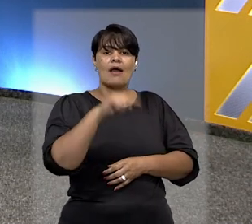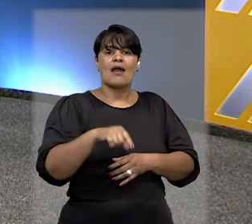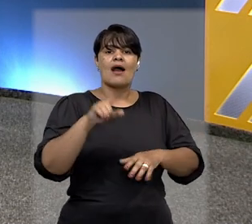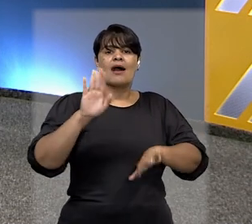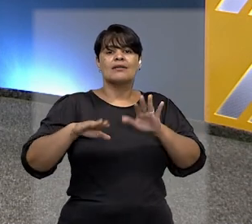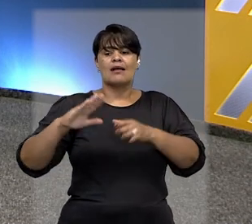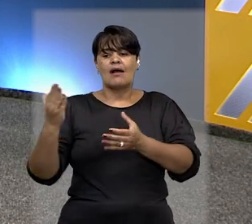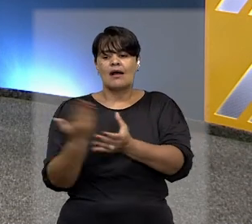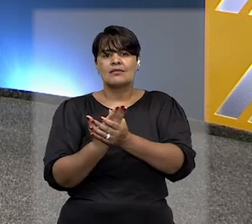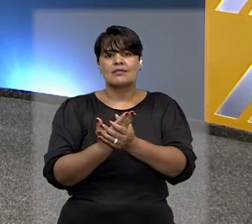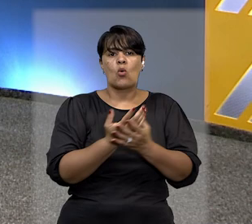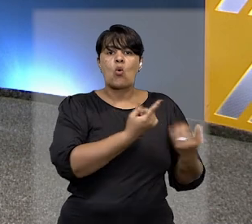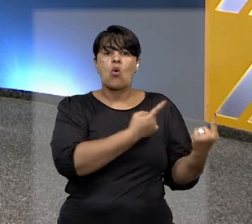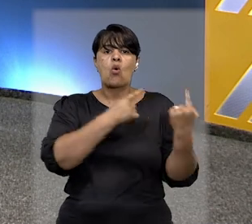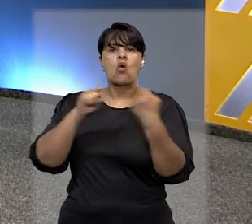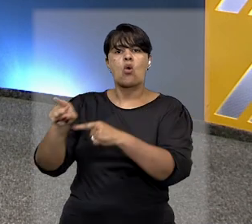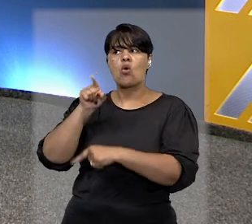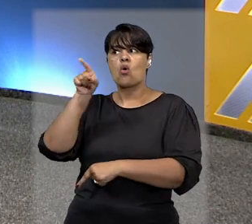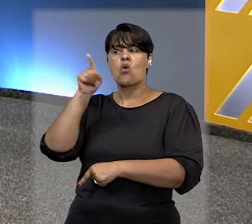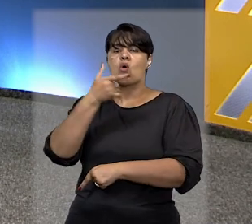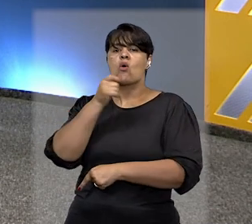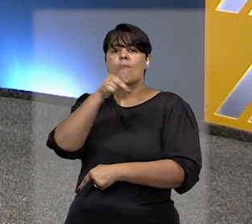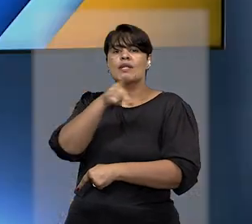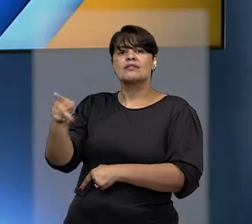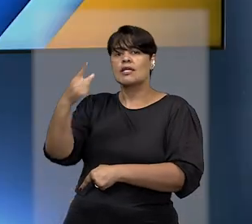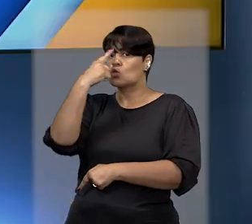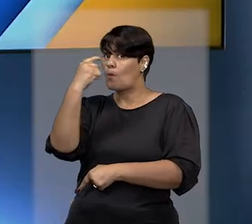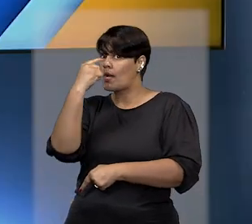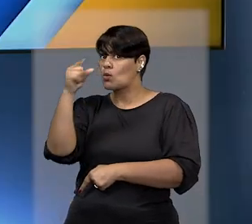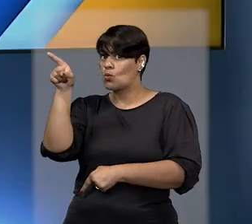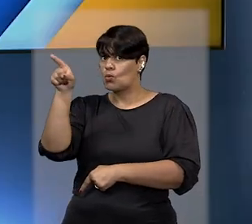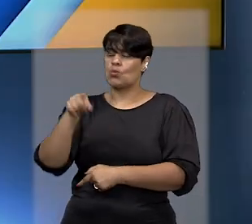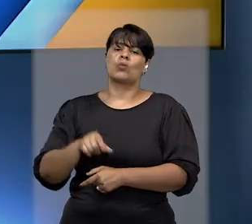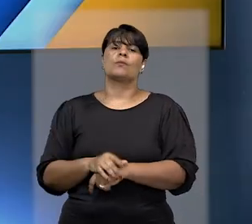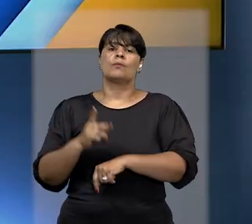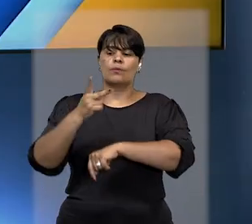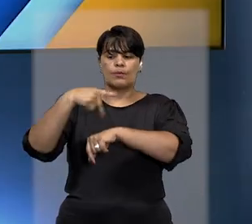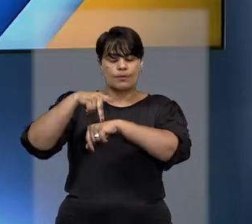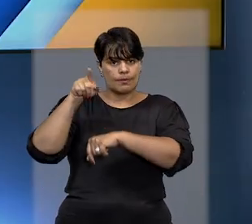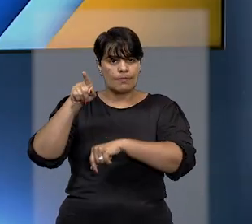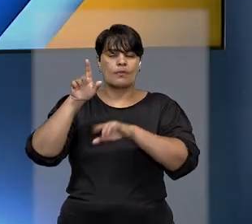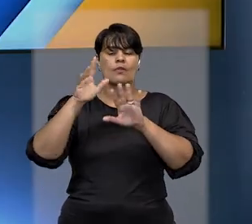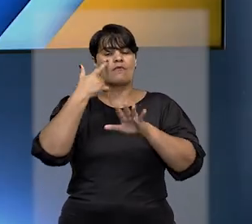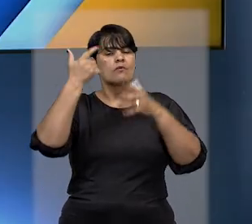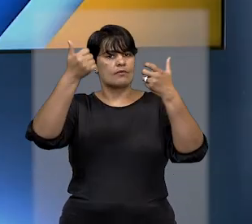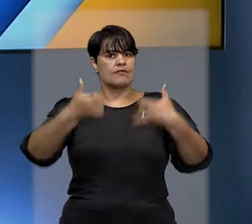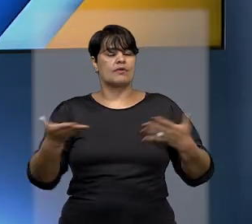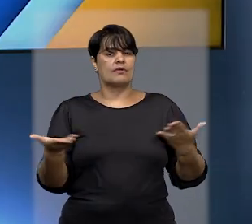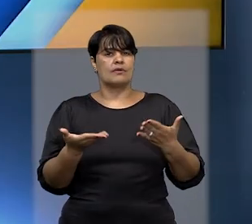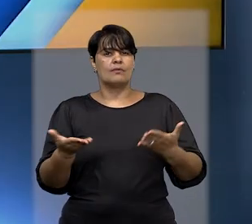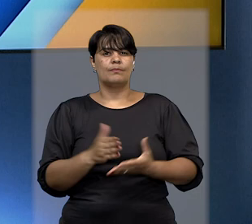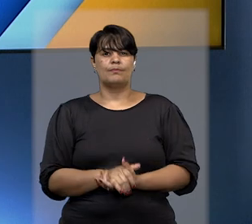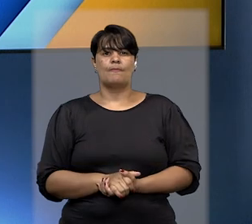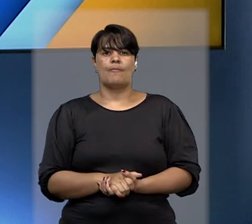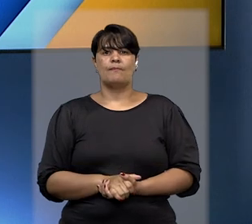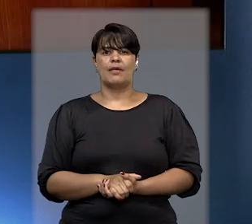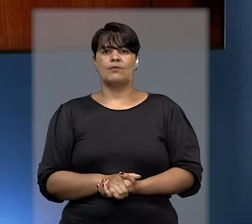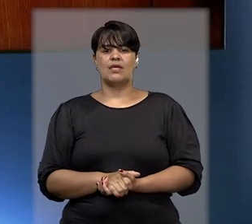ex-presidente do Peru, Olanta Humala. A repórter Nelly Macedo explica o caso.